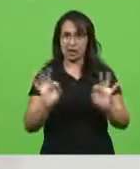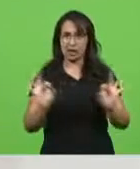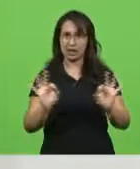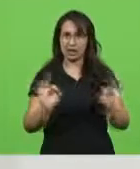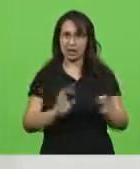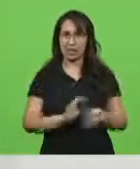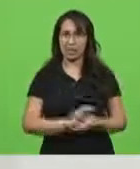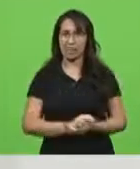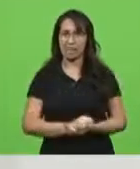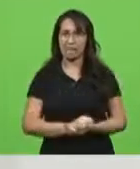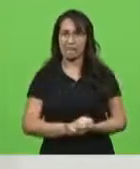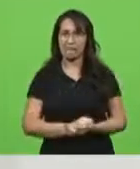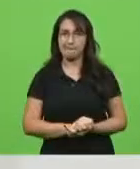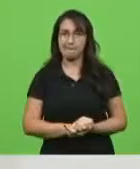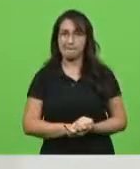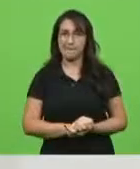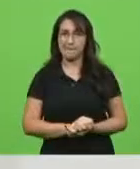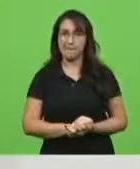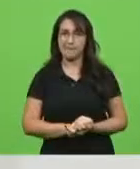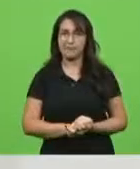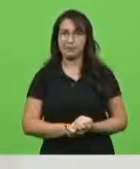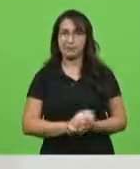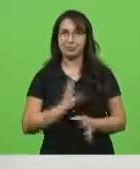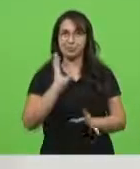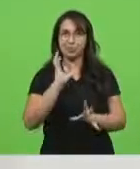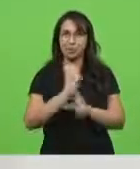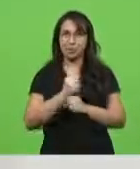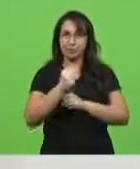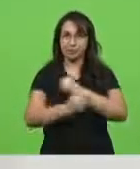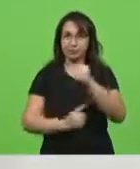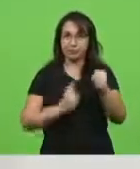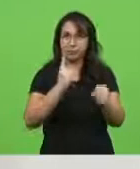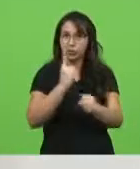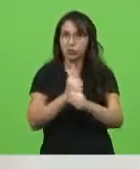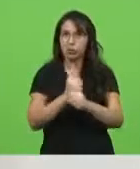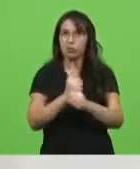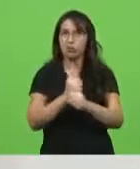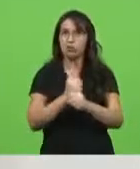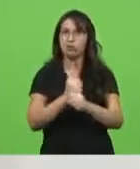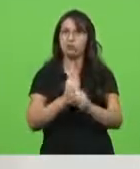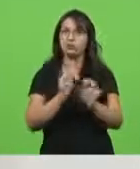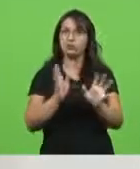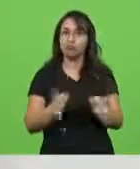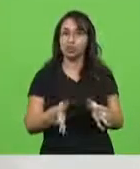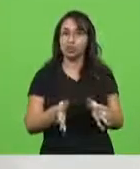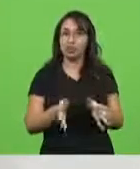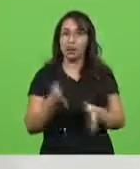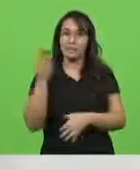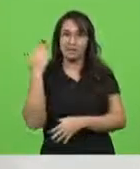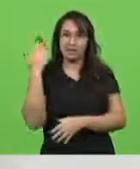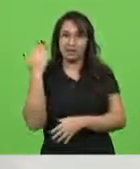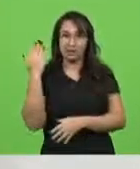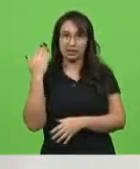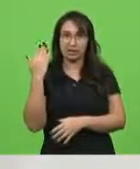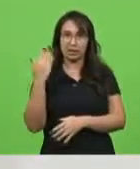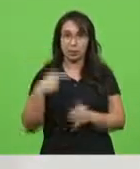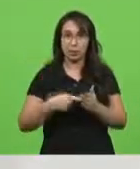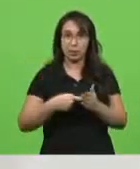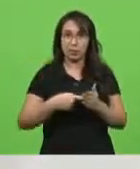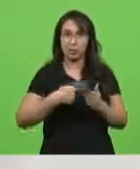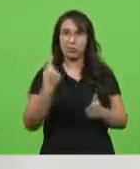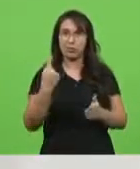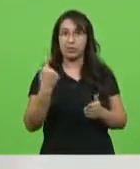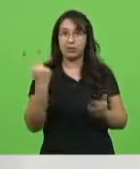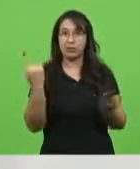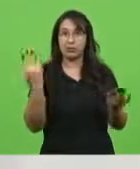Hoje faz um ano do primeiro lockdown. O primeiro lockdown feito no dia 17 de